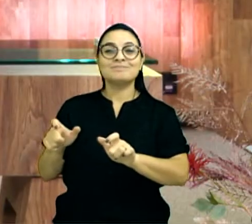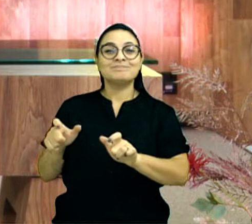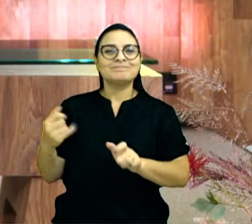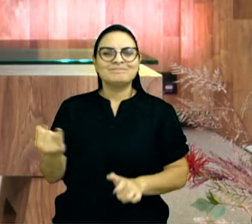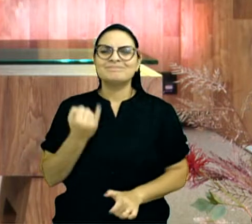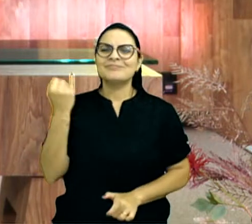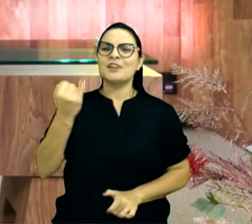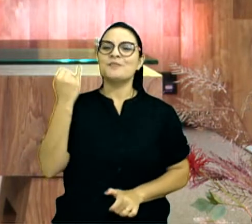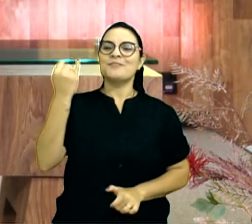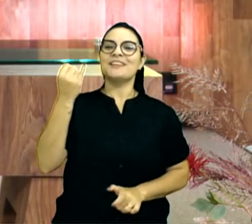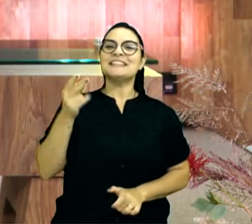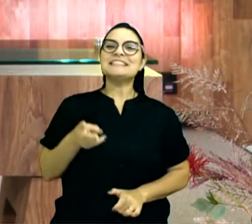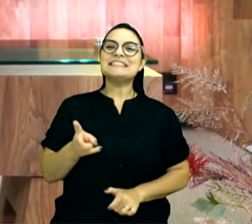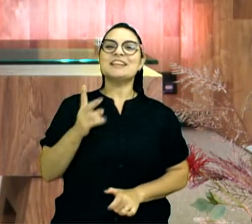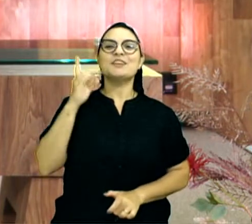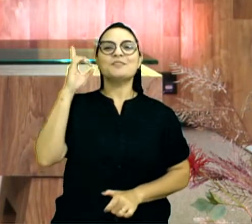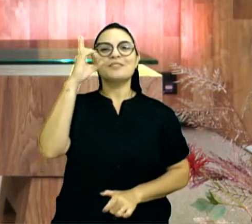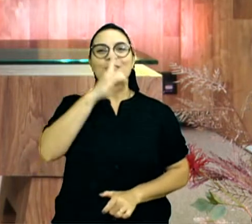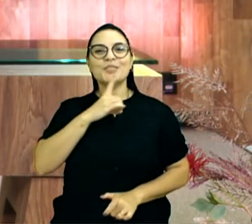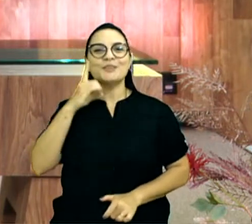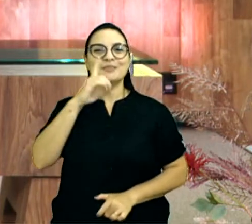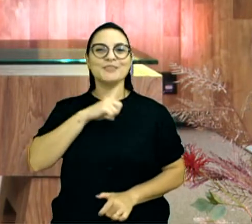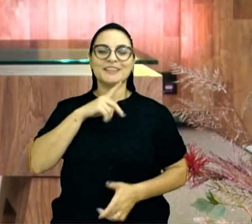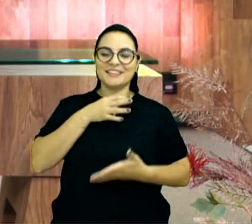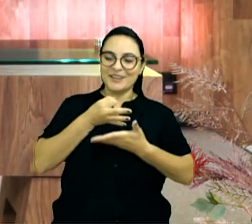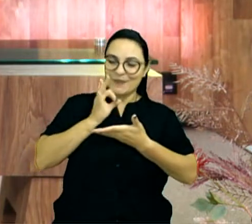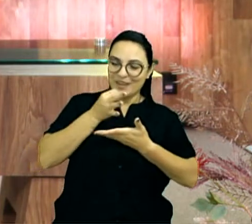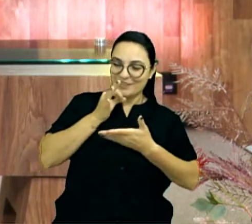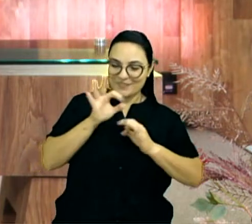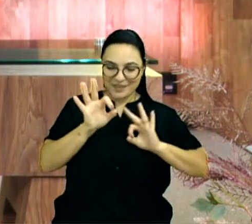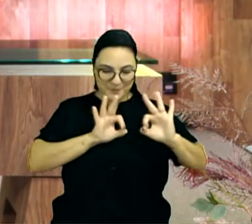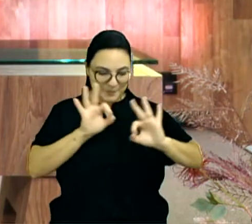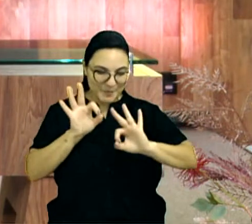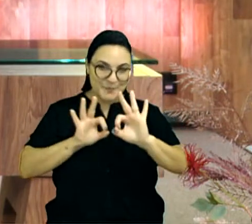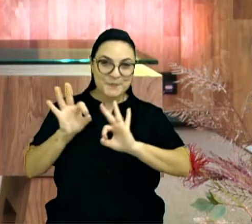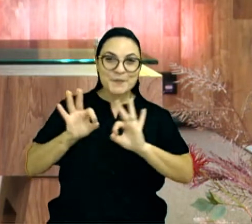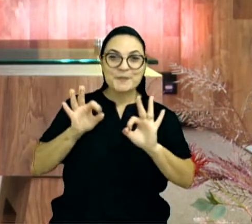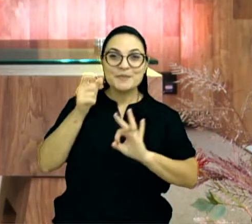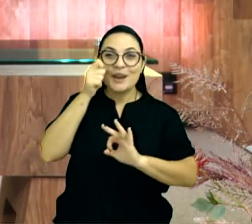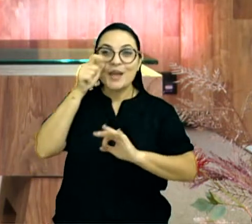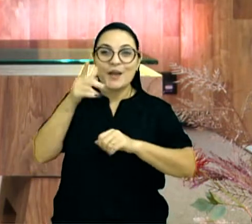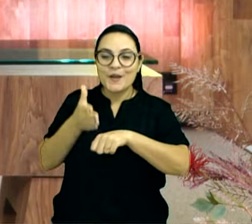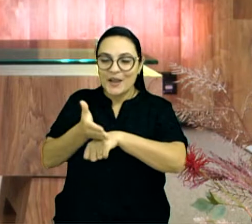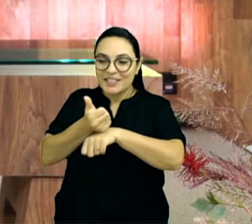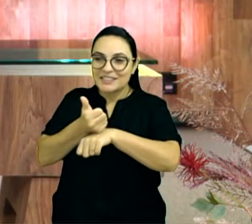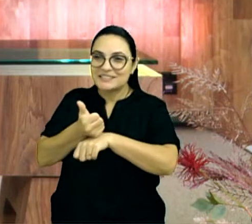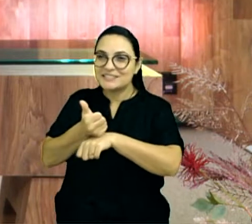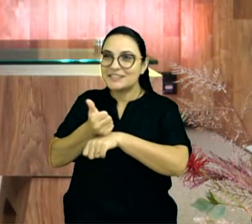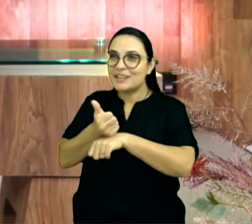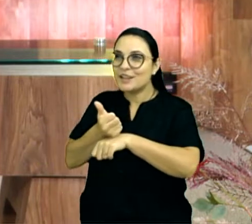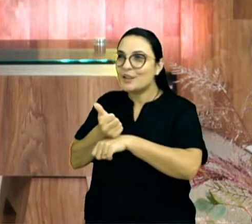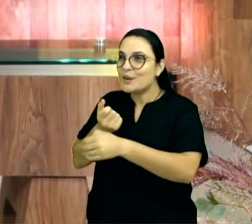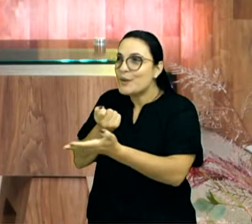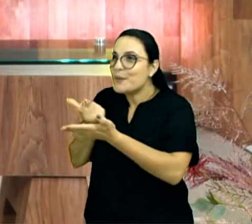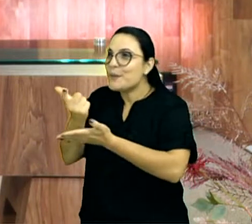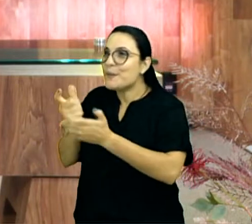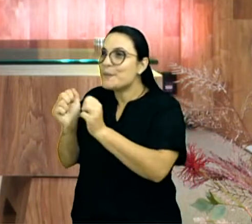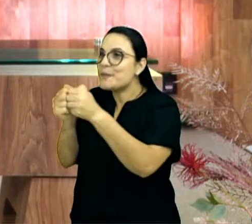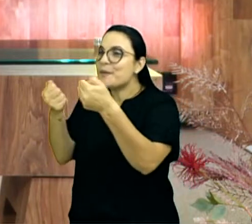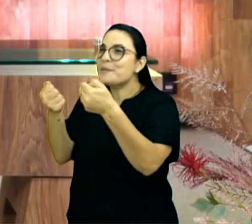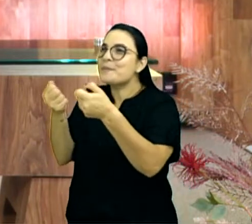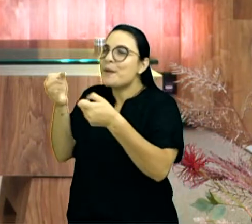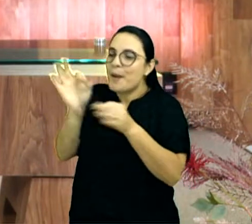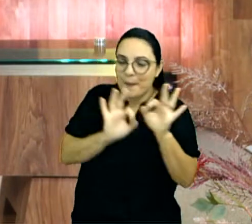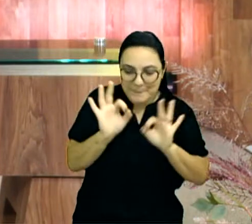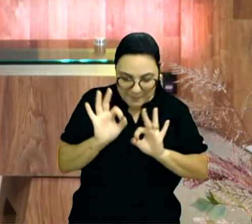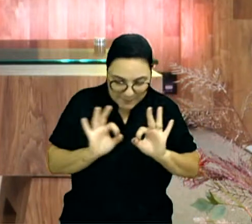domingo, segundo domingo do mês, você poder preparar esse café, vir, acorda um pouco mais cedo, vai buscar o pão, traz, prepara, é tão